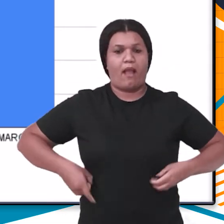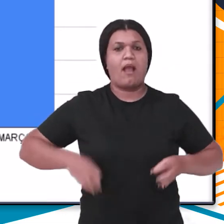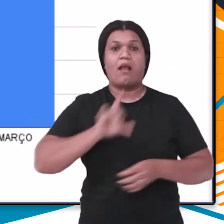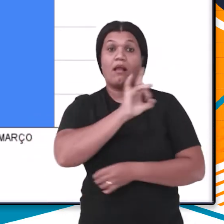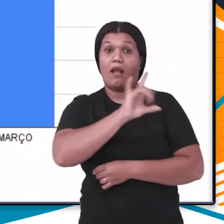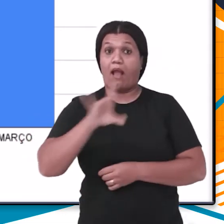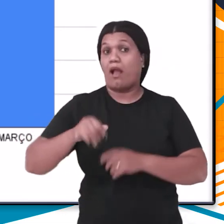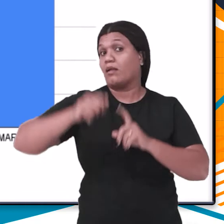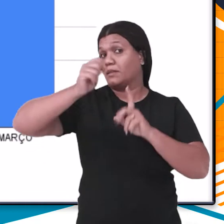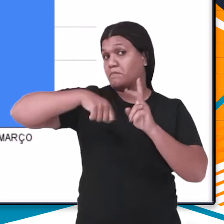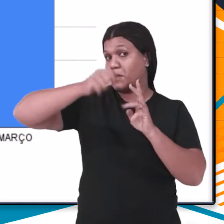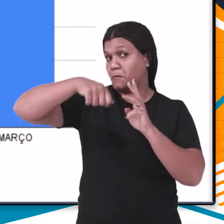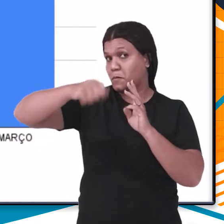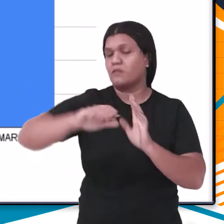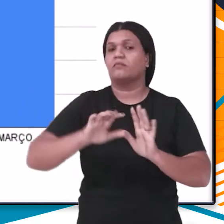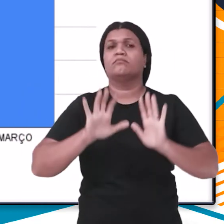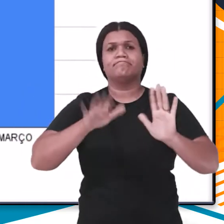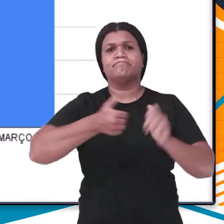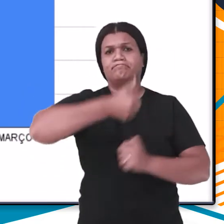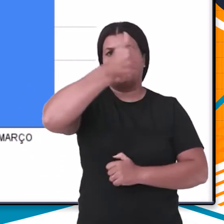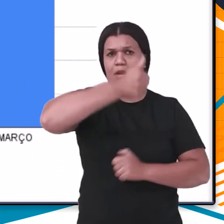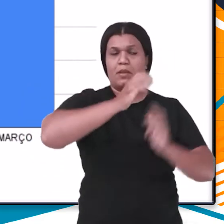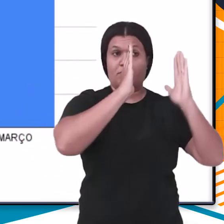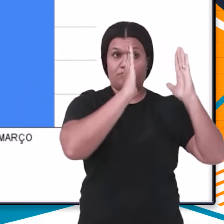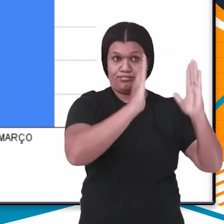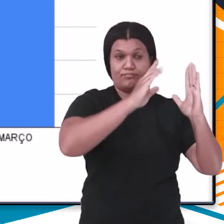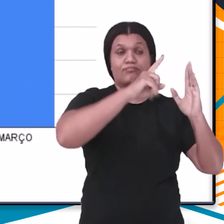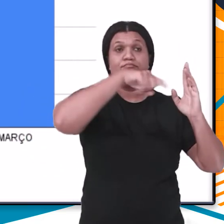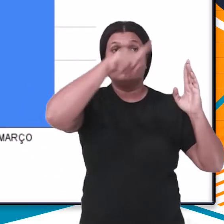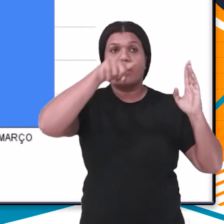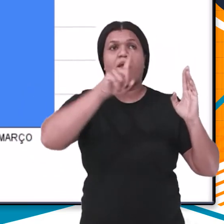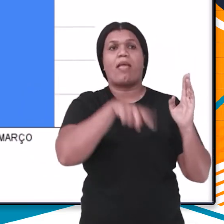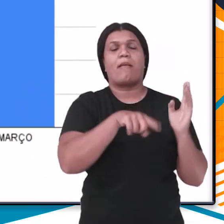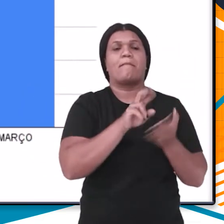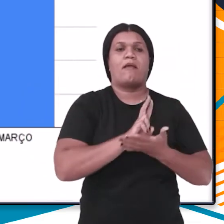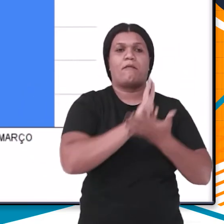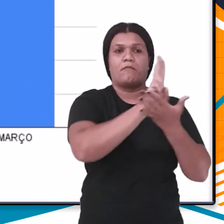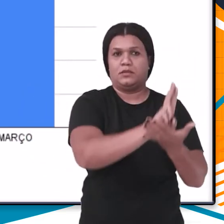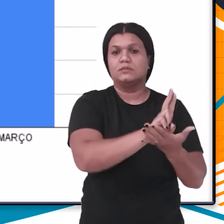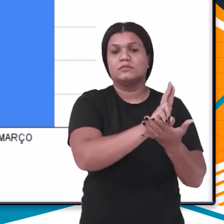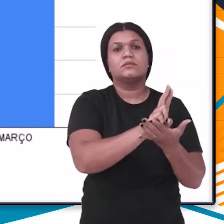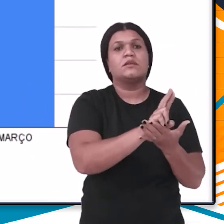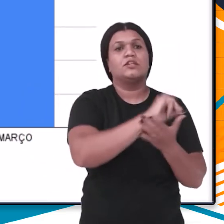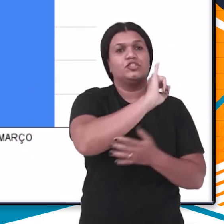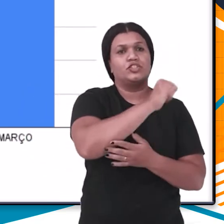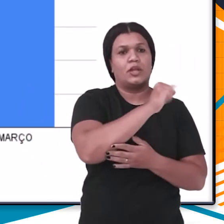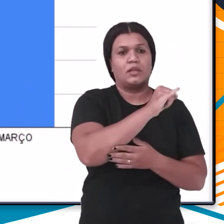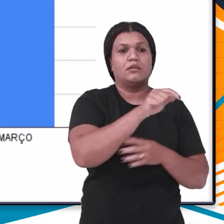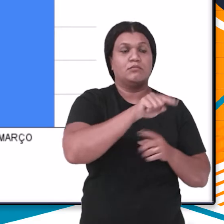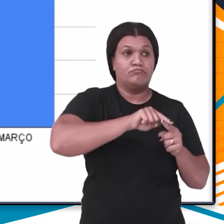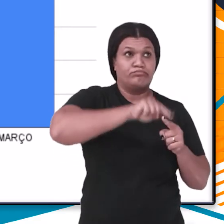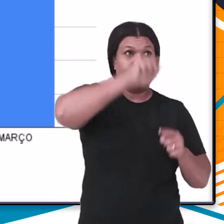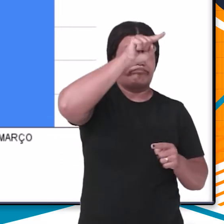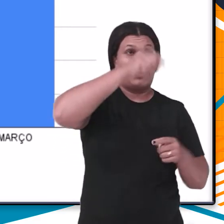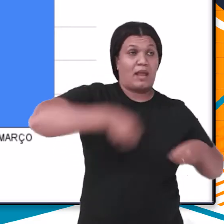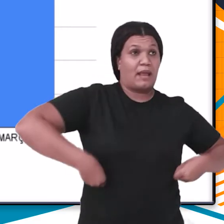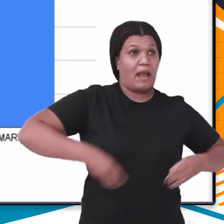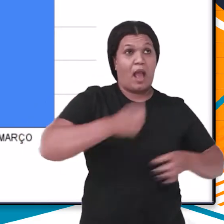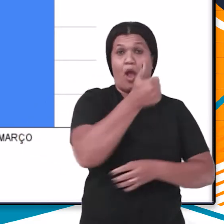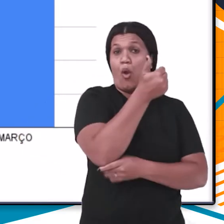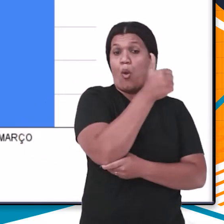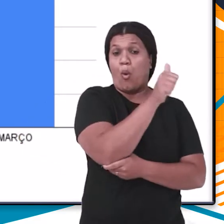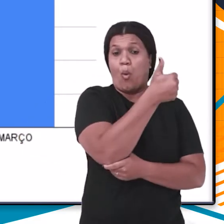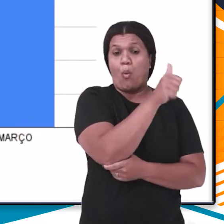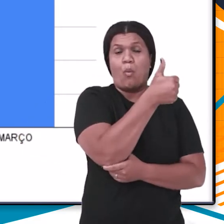em cada um dos meses. A primeira coluna do gráfico se refere ao mês de janeiro e tem altura igual a